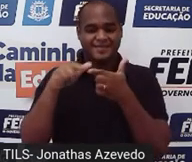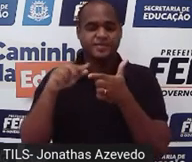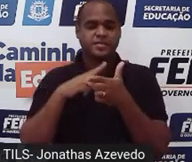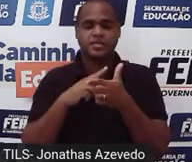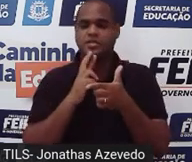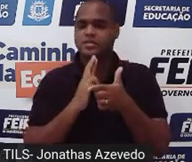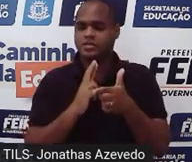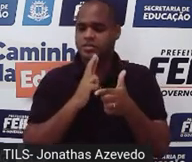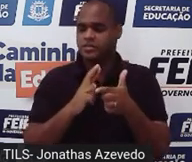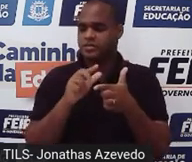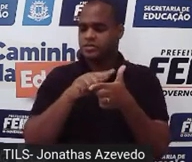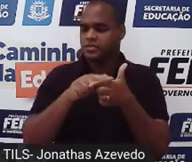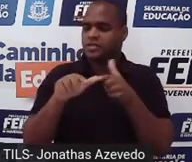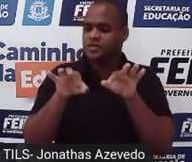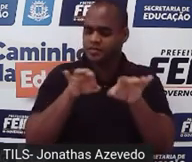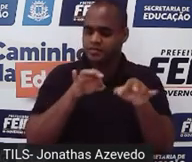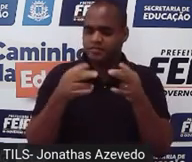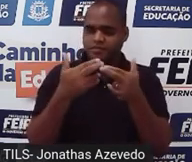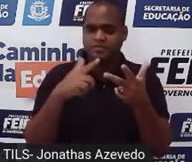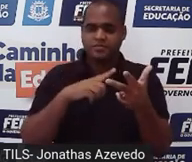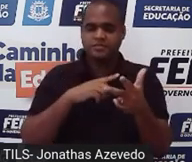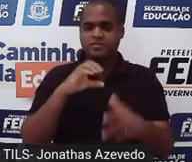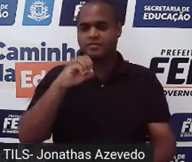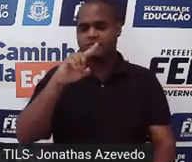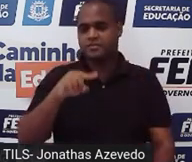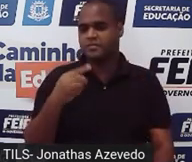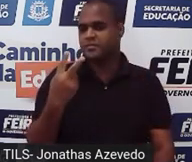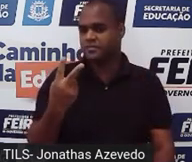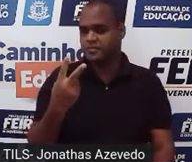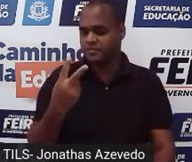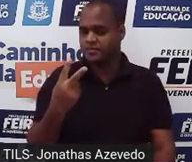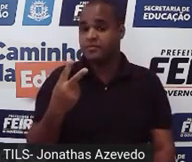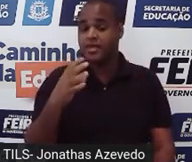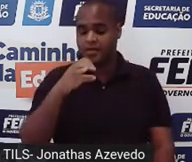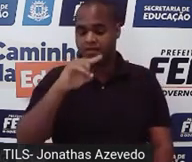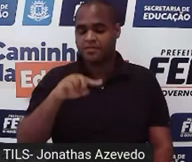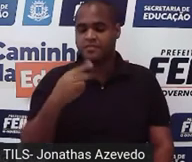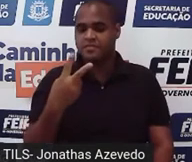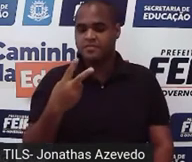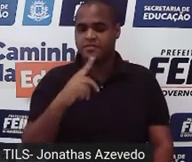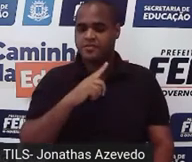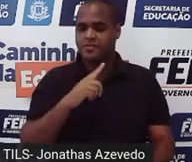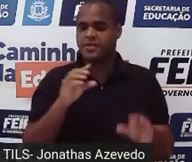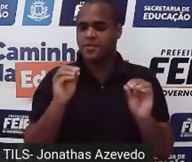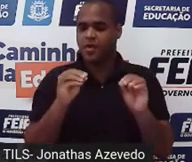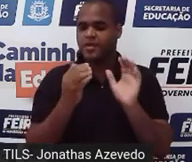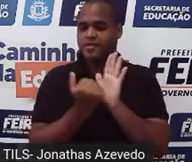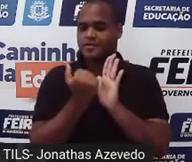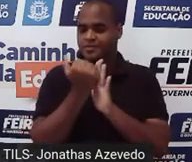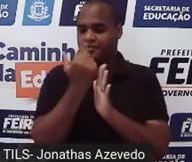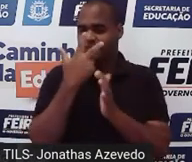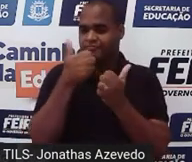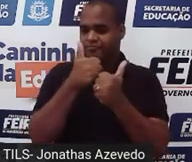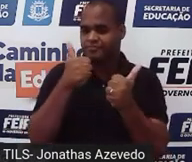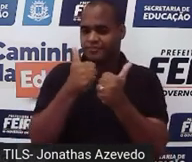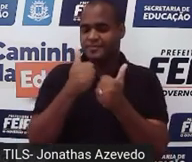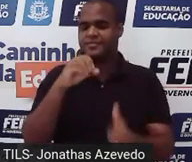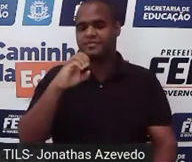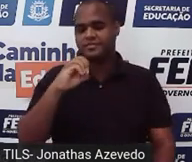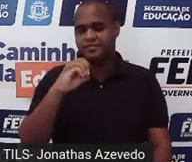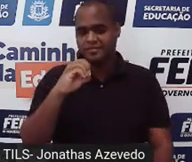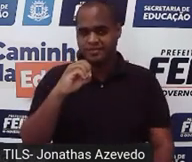dessa divisão vai dar o número 0,2. E 0,2 tá mais próximo do 0,